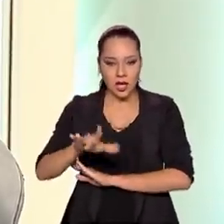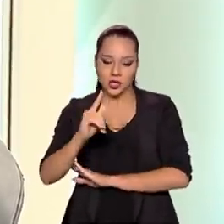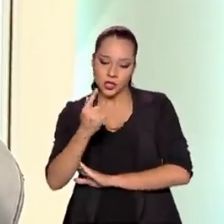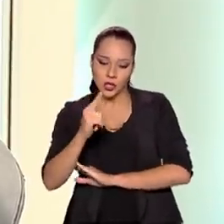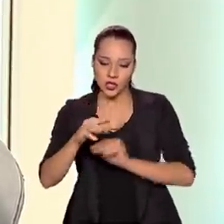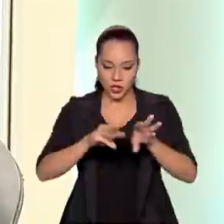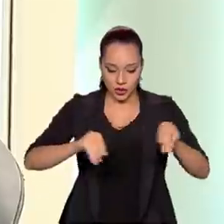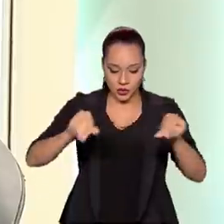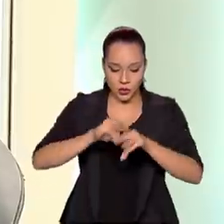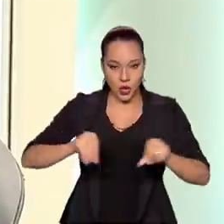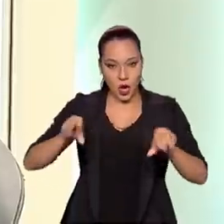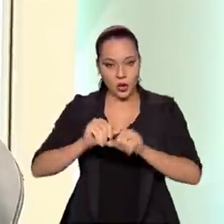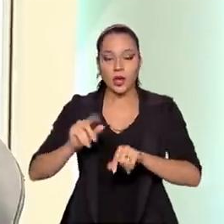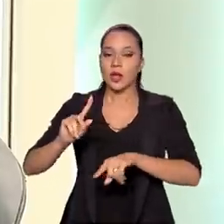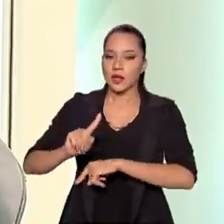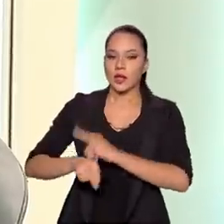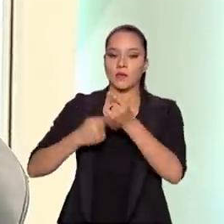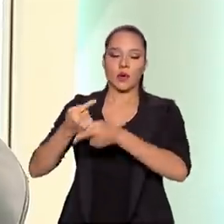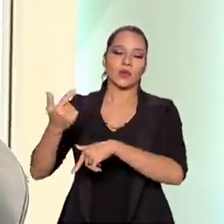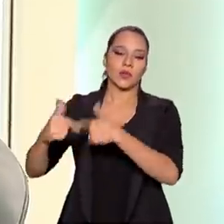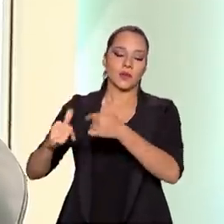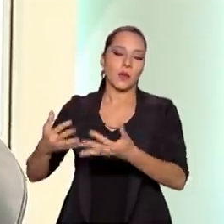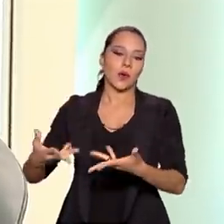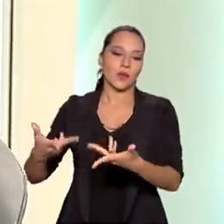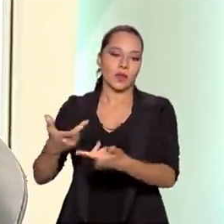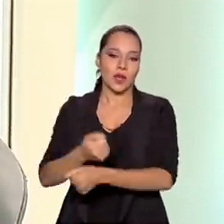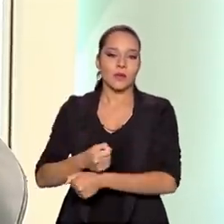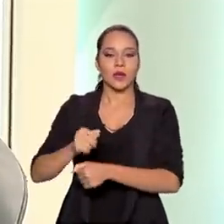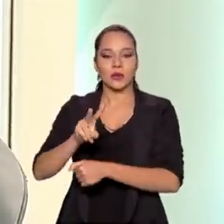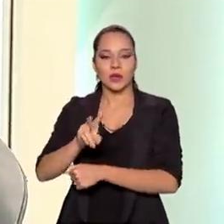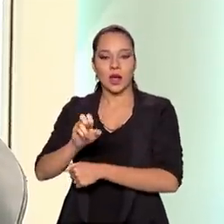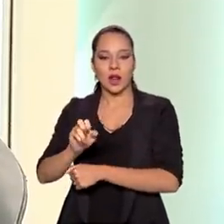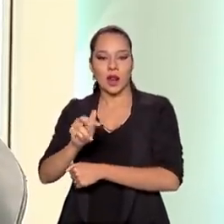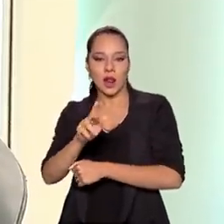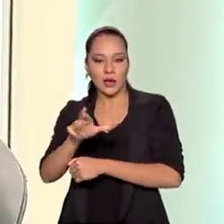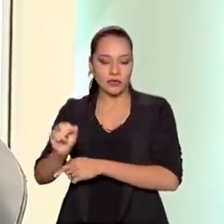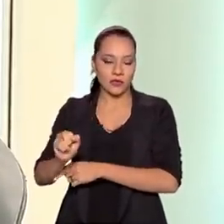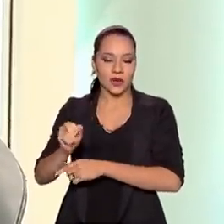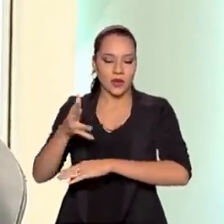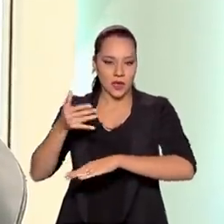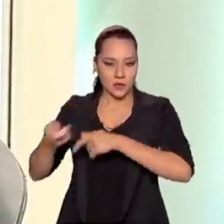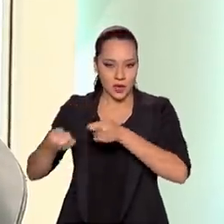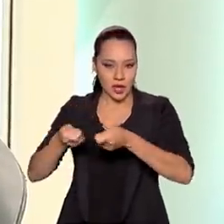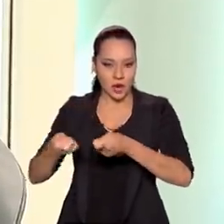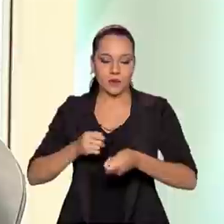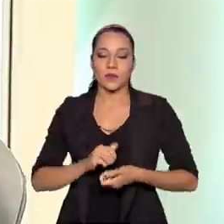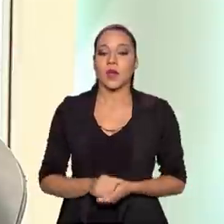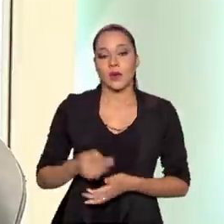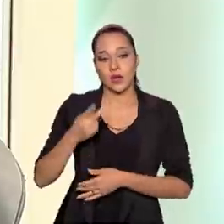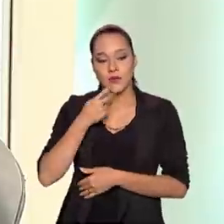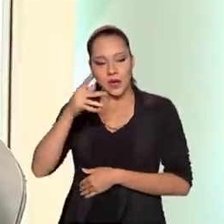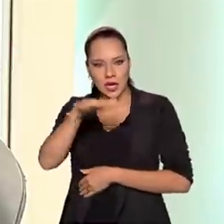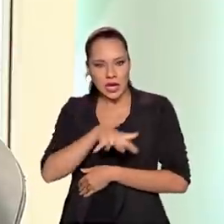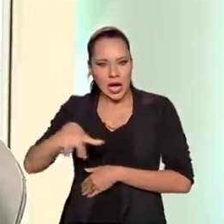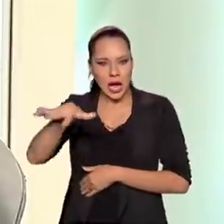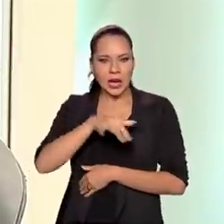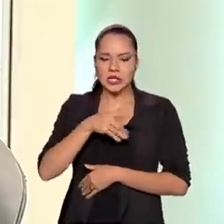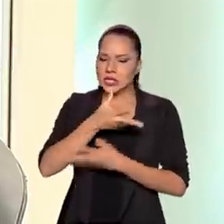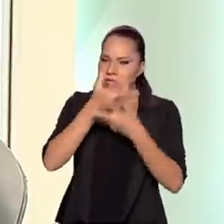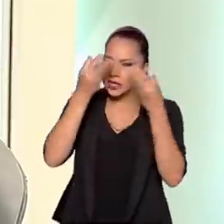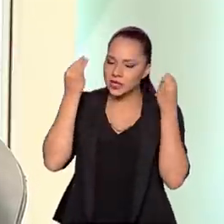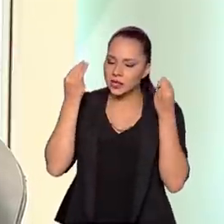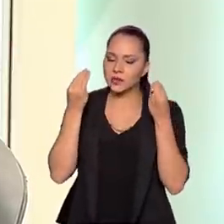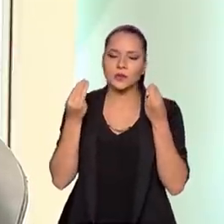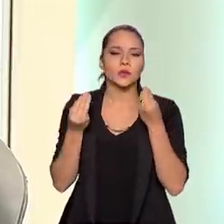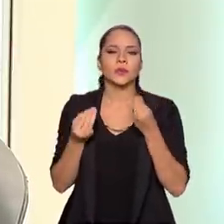e aí sim na atividade última do aproveitamento da lavra mineral. Então, quando a gente fala que o setor estava um pouco esquecido, é